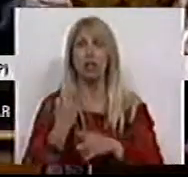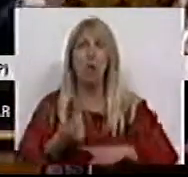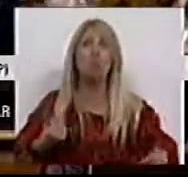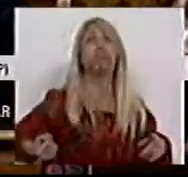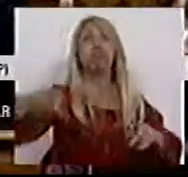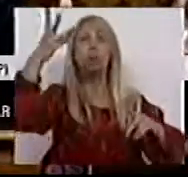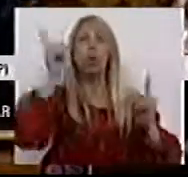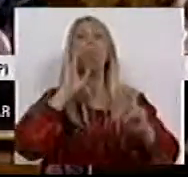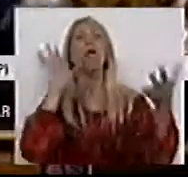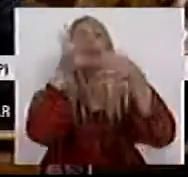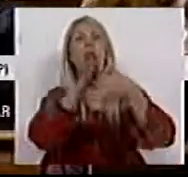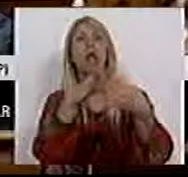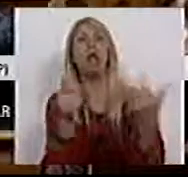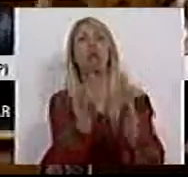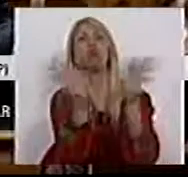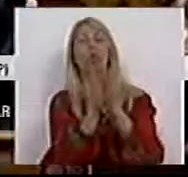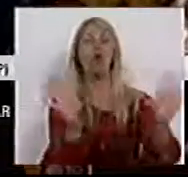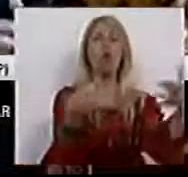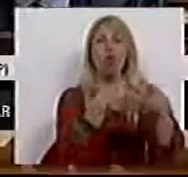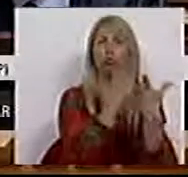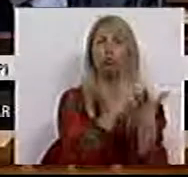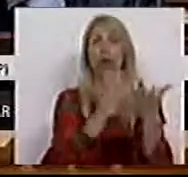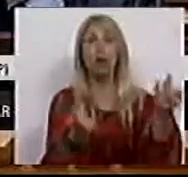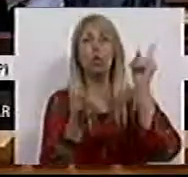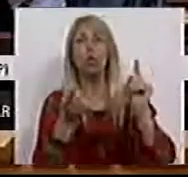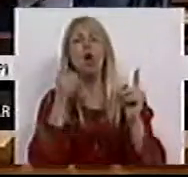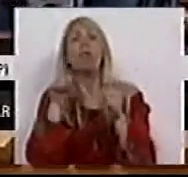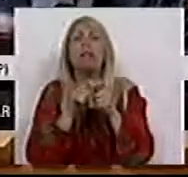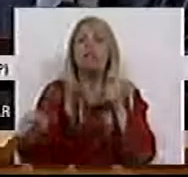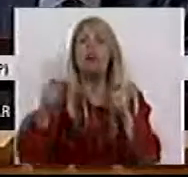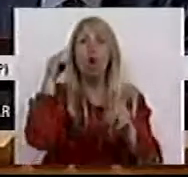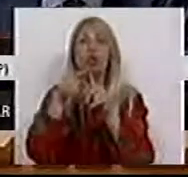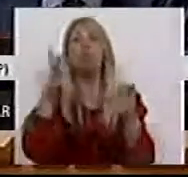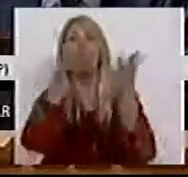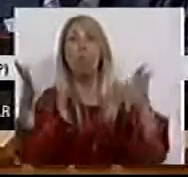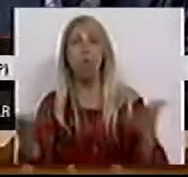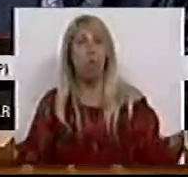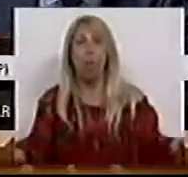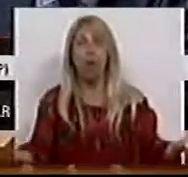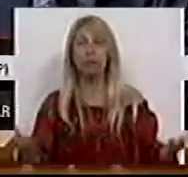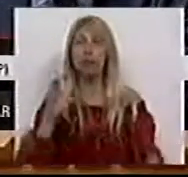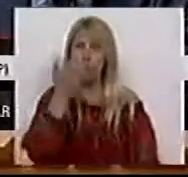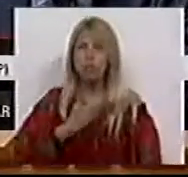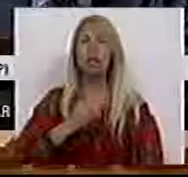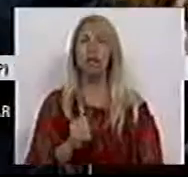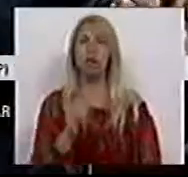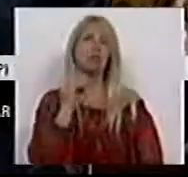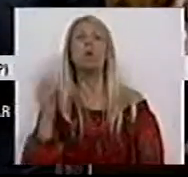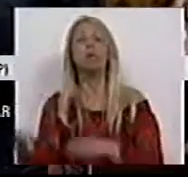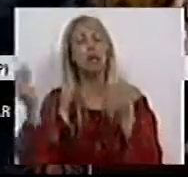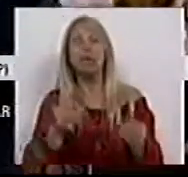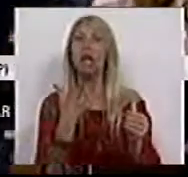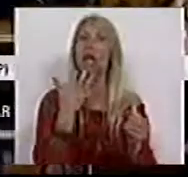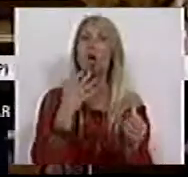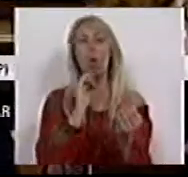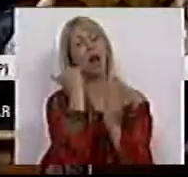é que isso é definido objetivamente? Não é definido objetivamente. O CDS aqui não traz nada com rigor. Limita-se